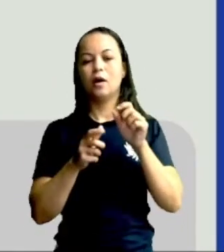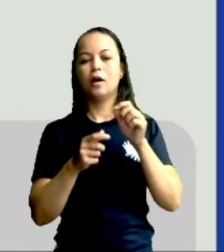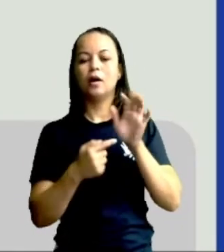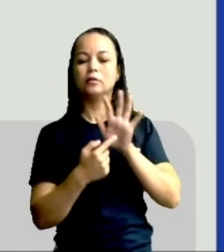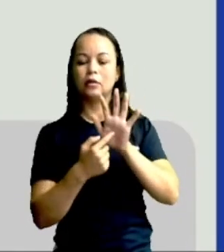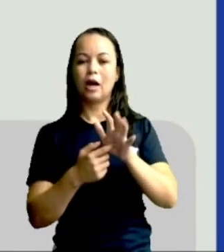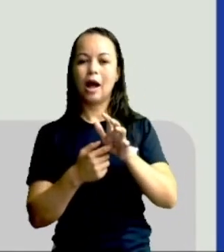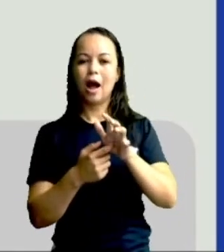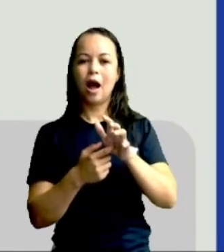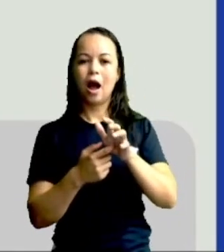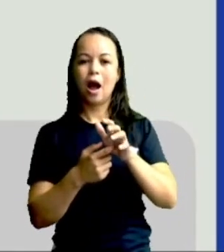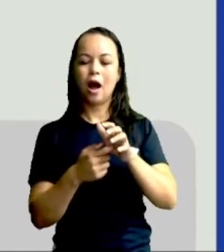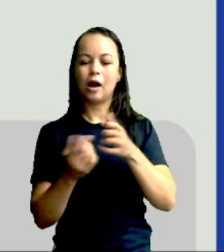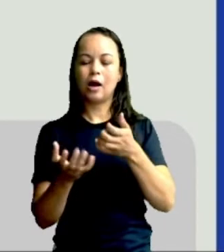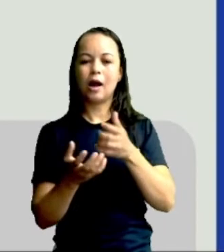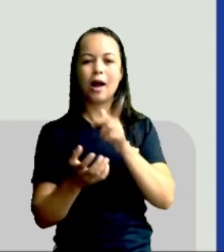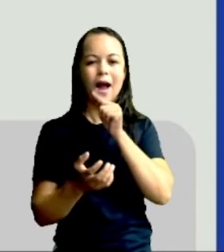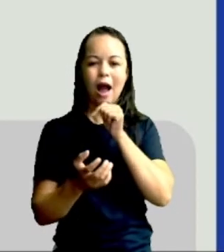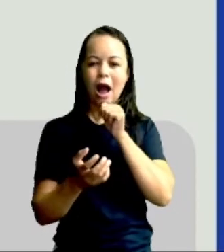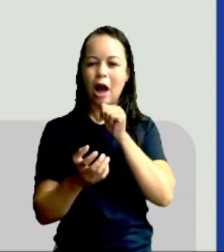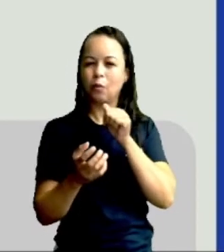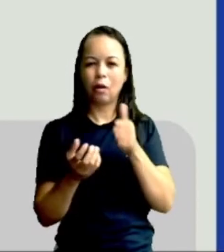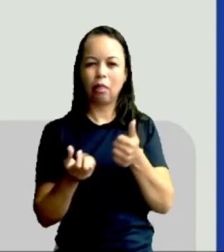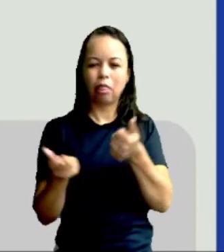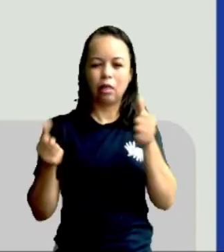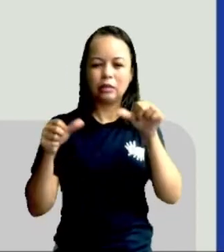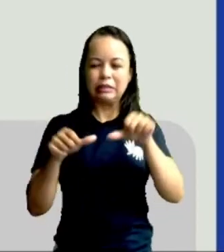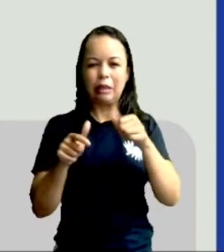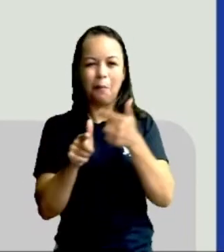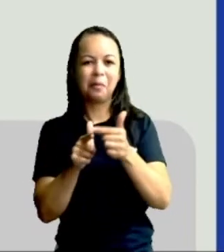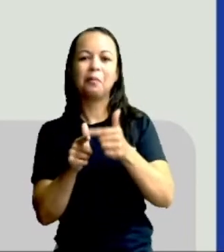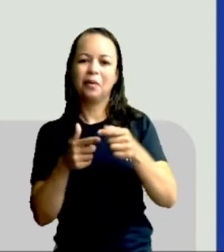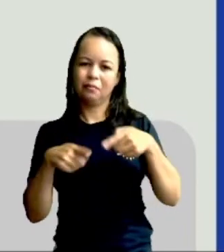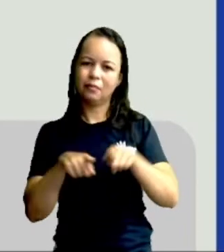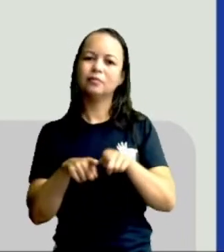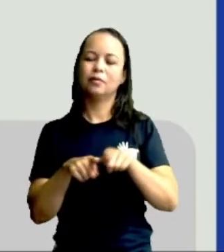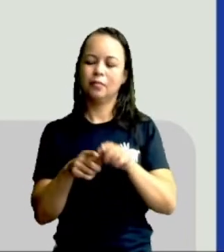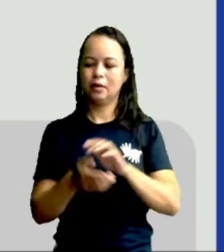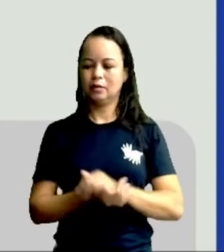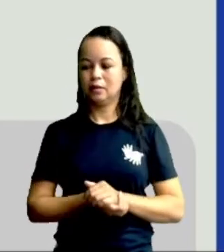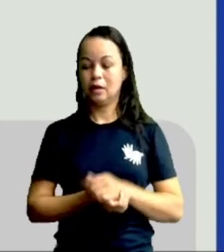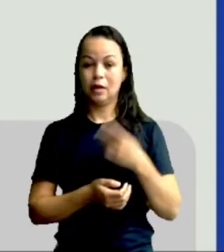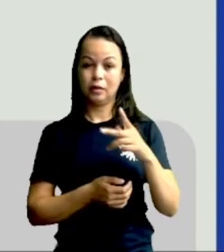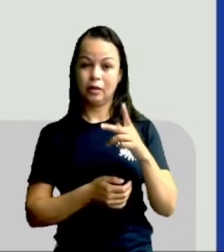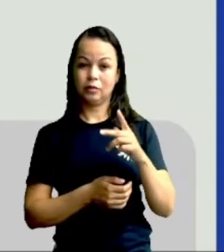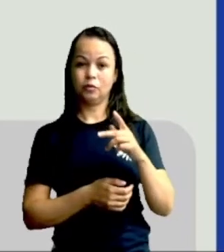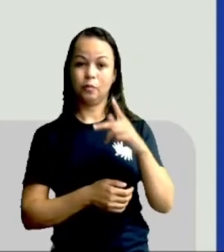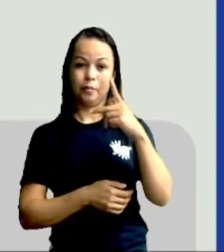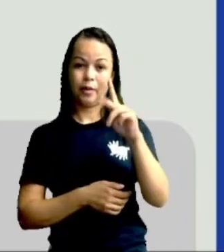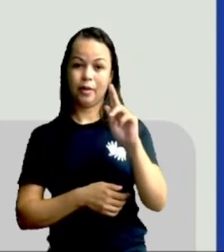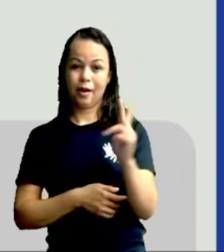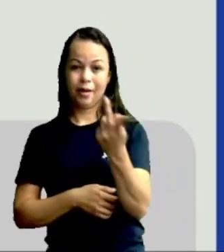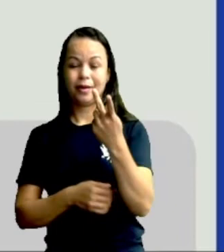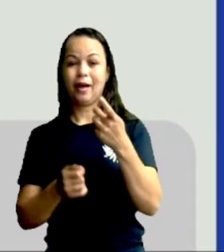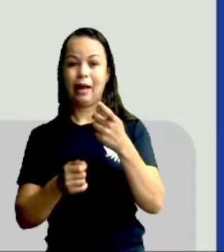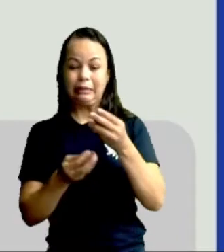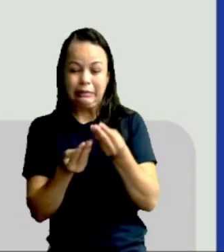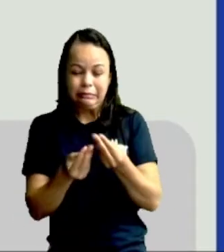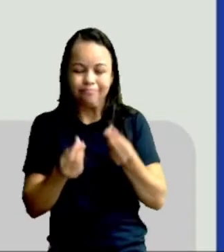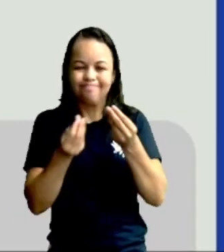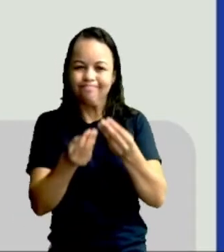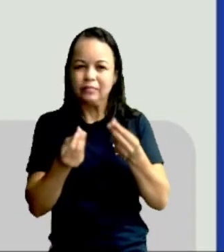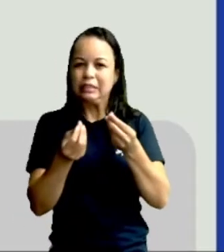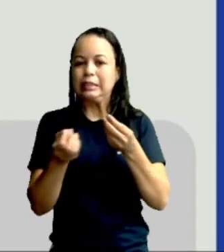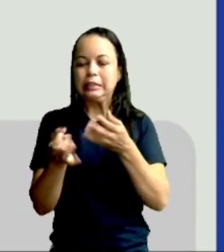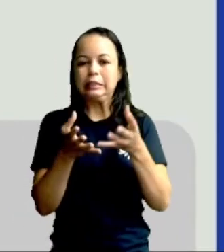qualidade da água, então, com certeza, a água vai ser comprometida. Alterações do seu pH, ou seja, vai ficar com pH mais ácido, porque